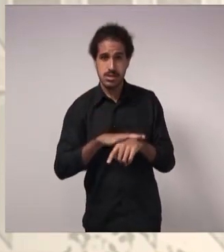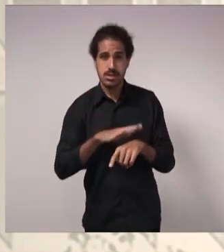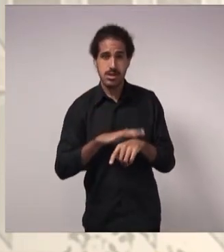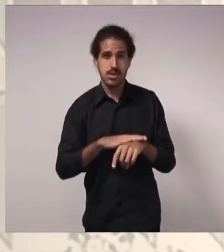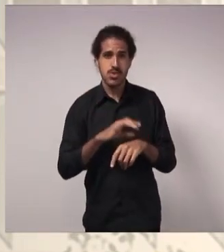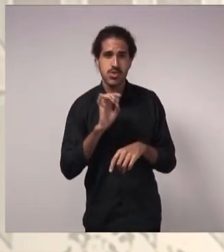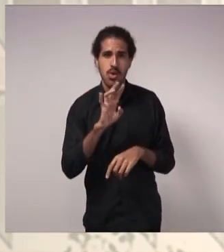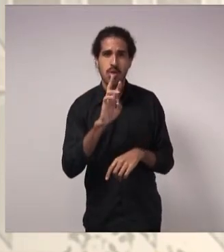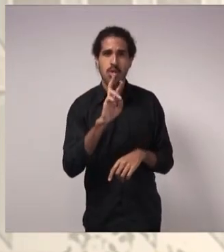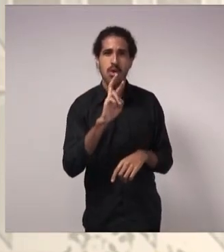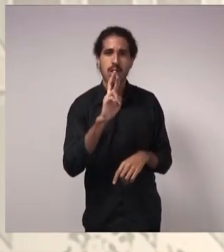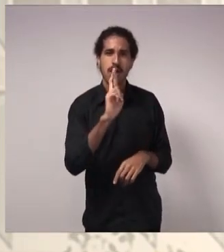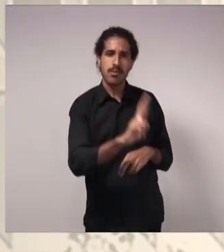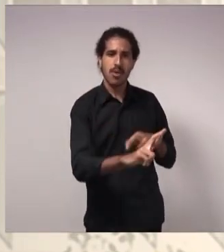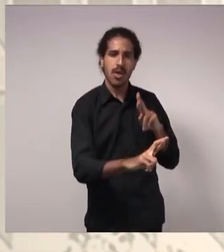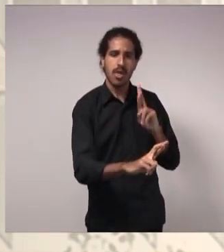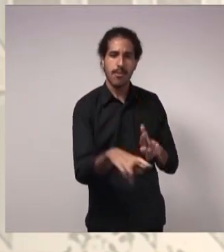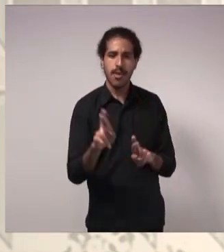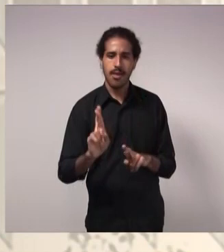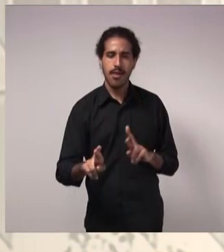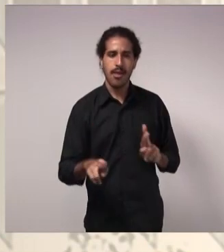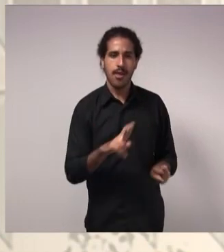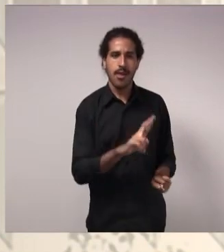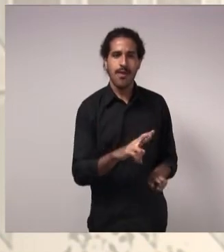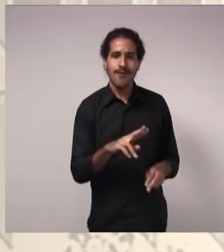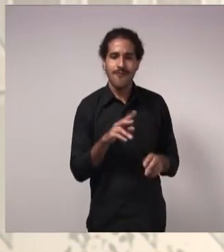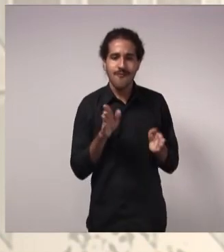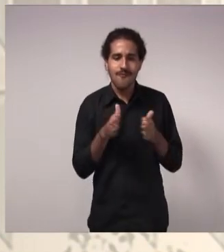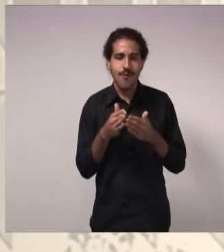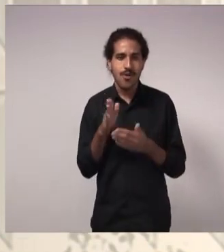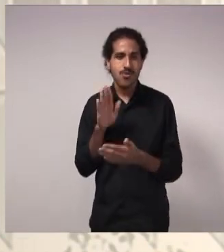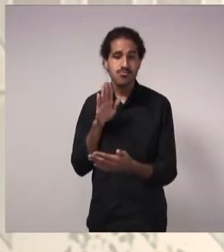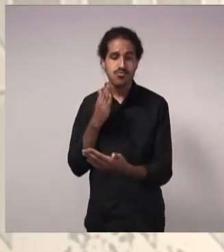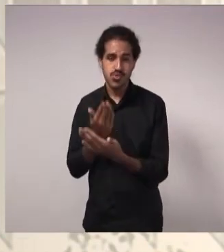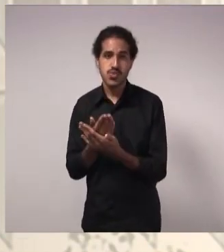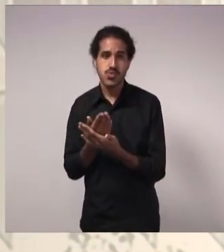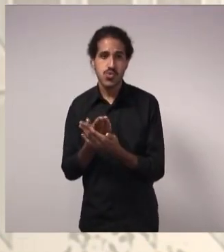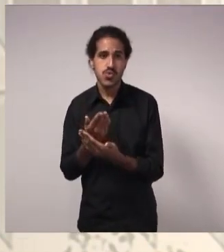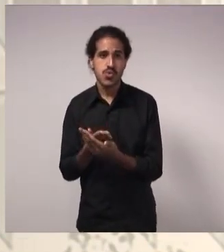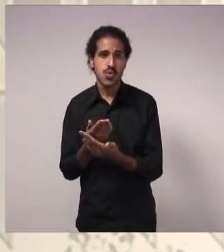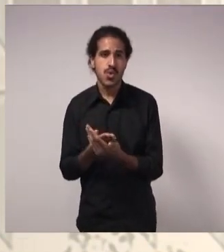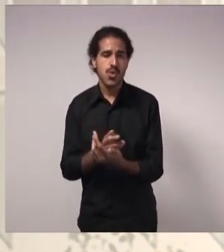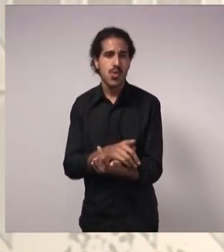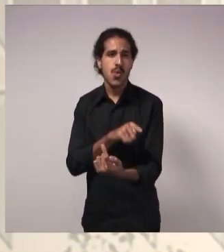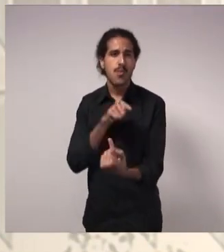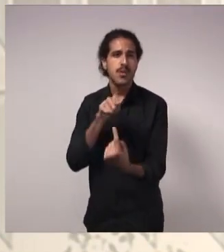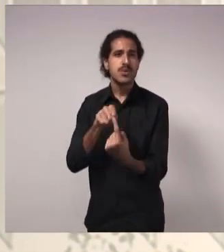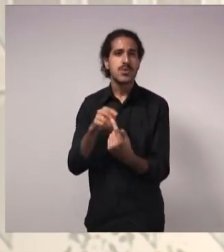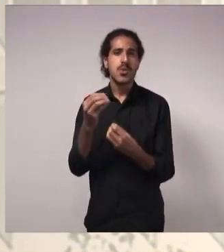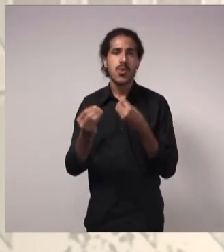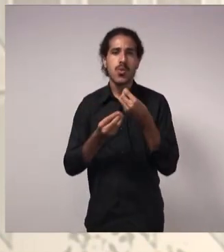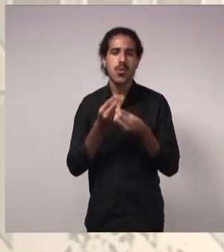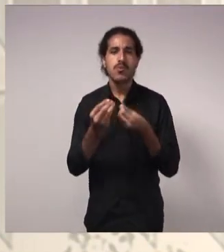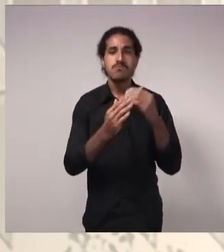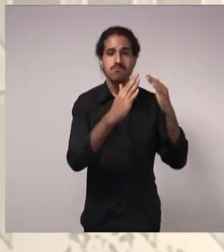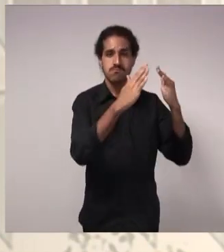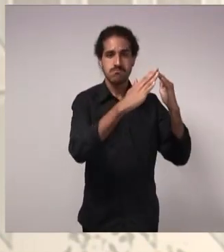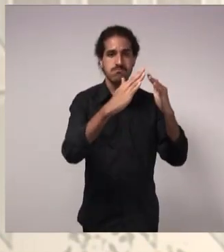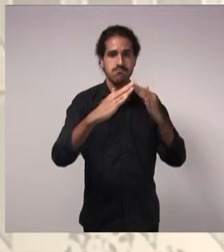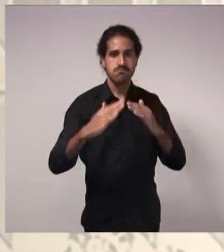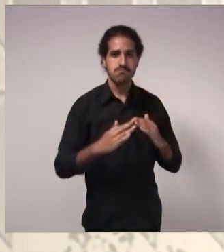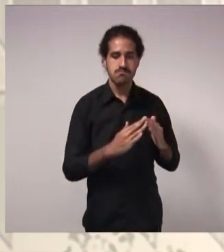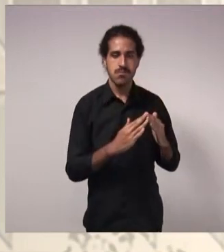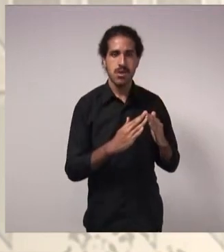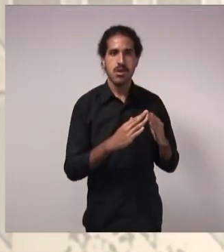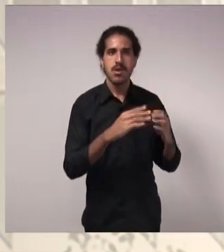são resultados obtidos desse estudo que focou na edificação residencial. Seja